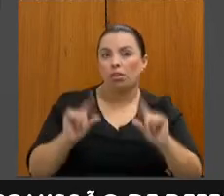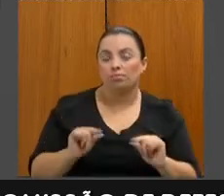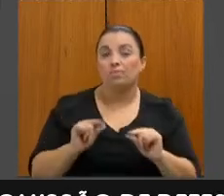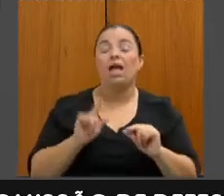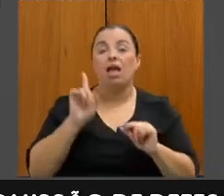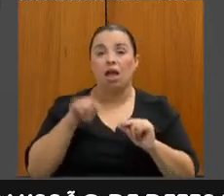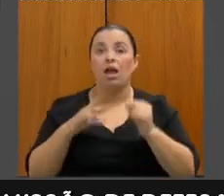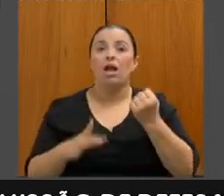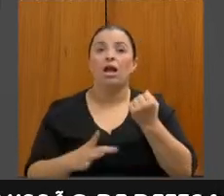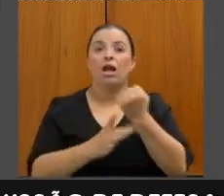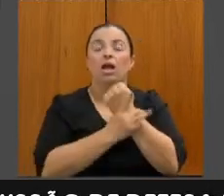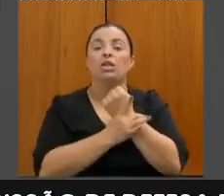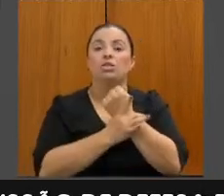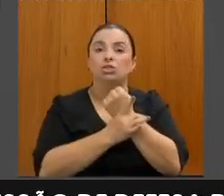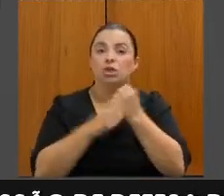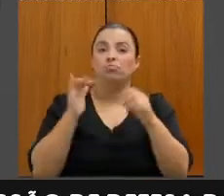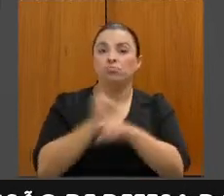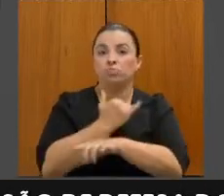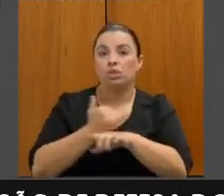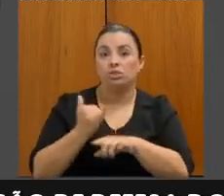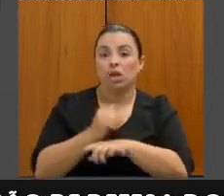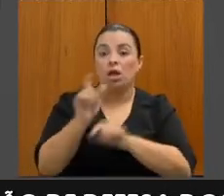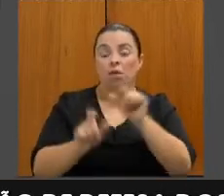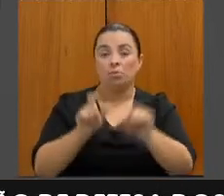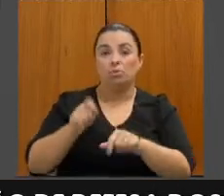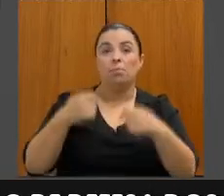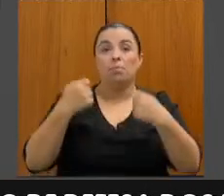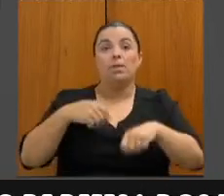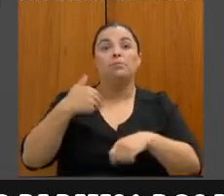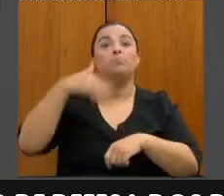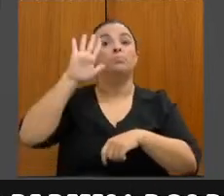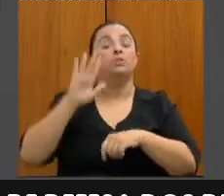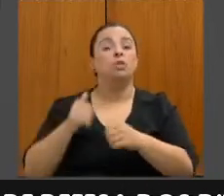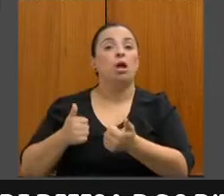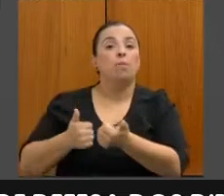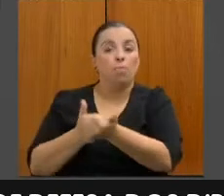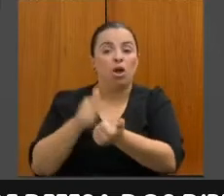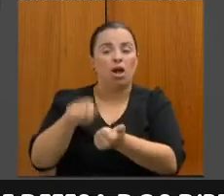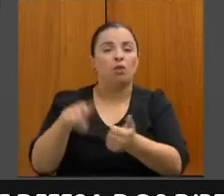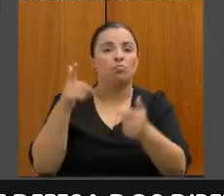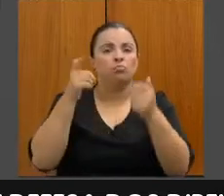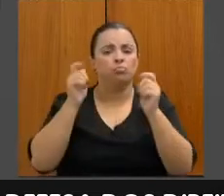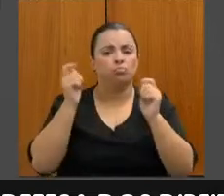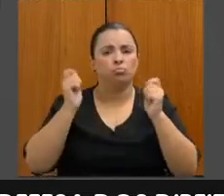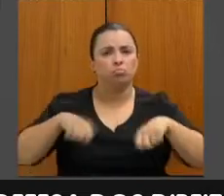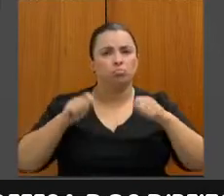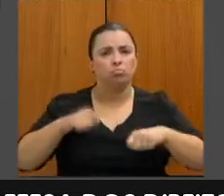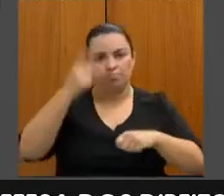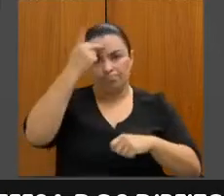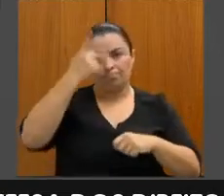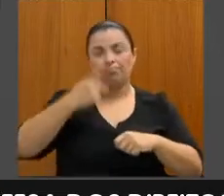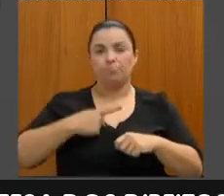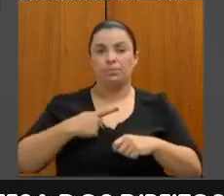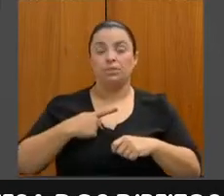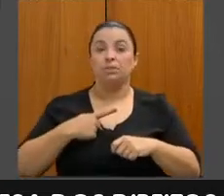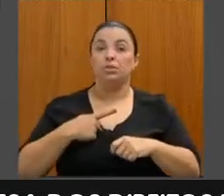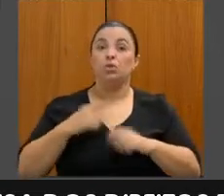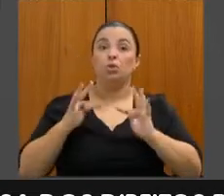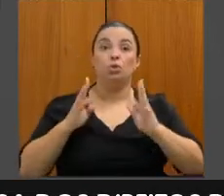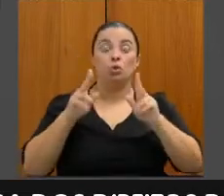os meios para que as pessoas que mais precisam desse apoio possam ser, de fato, independentes, entendendo todos esses aspectos multidimensionais da